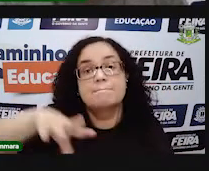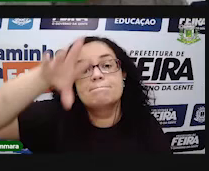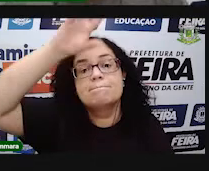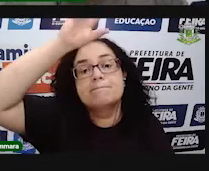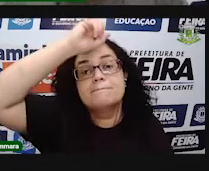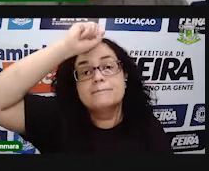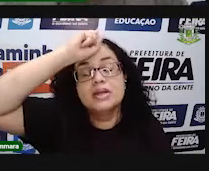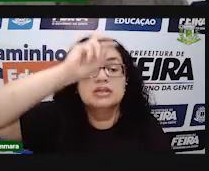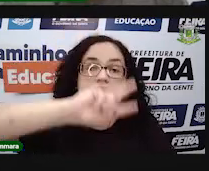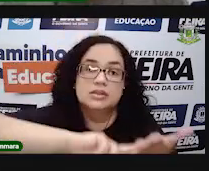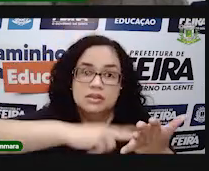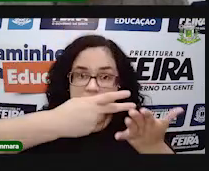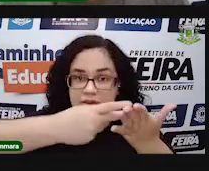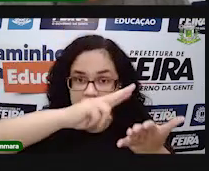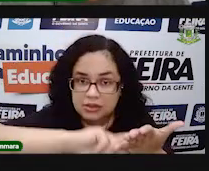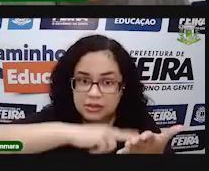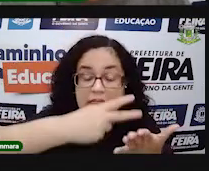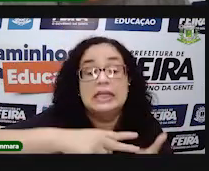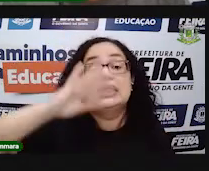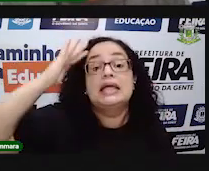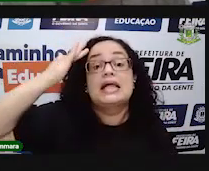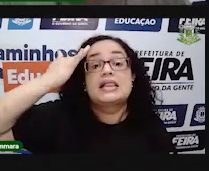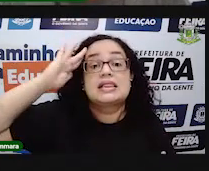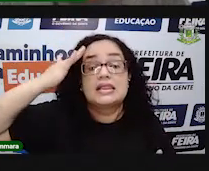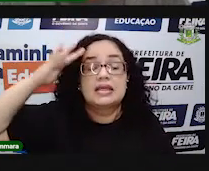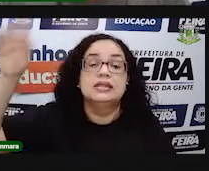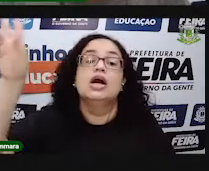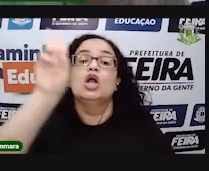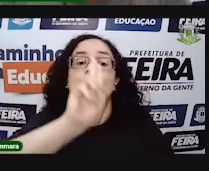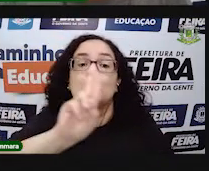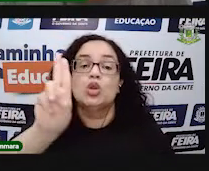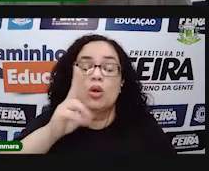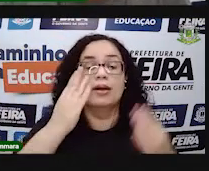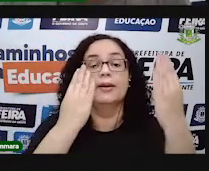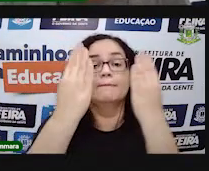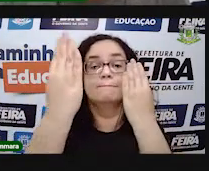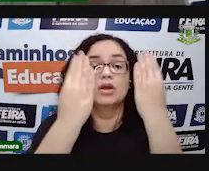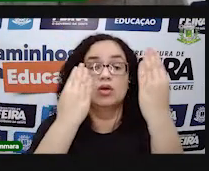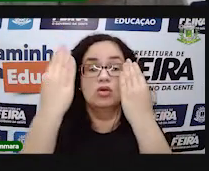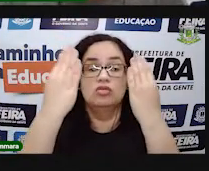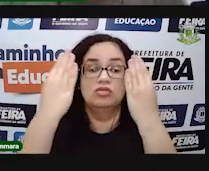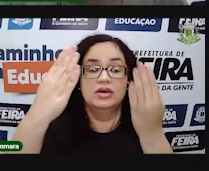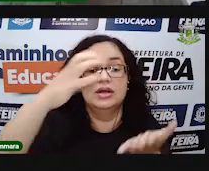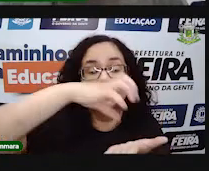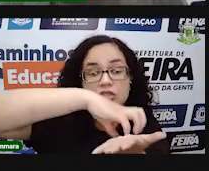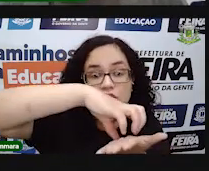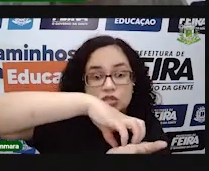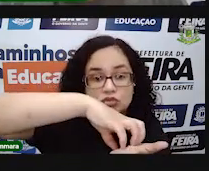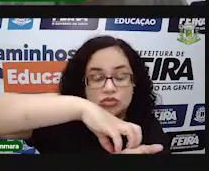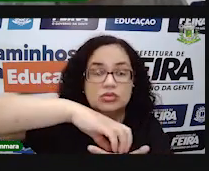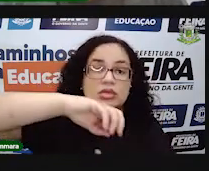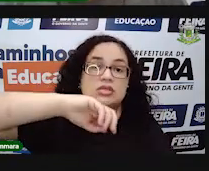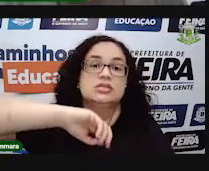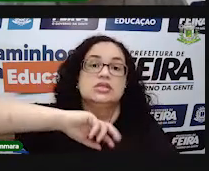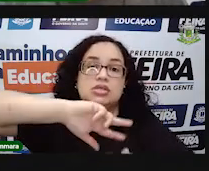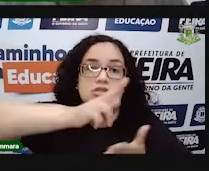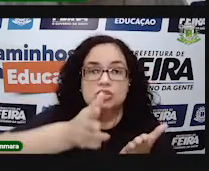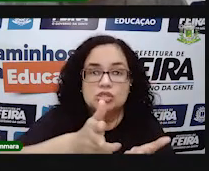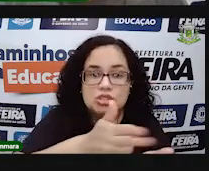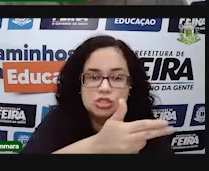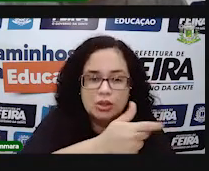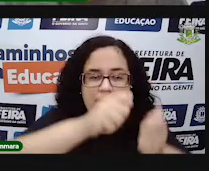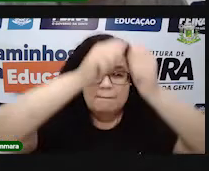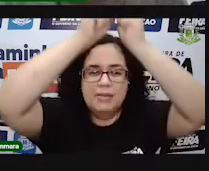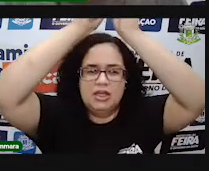a mesma. Então, ainda nessa aula, nós vamos aprender a interpretar, entender, a dar nome,